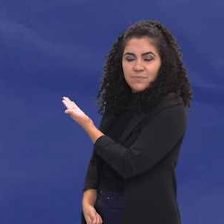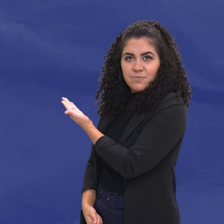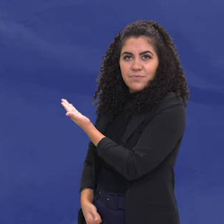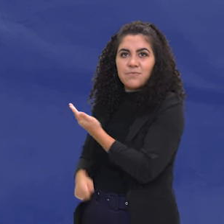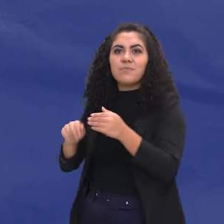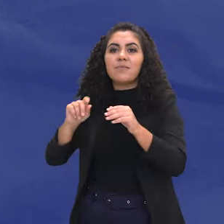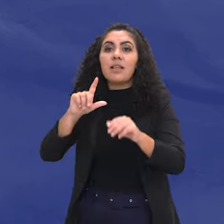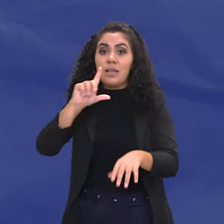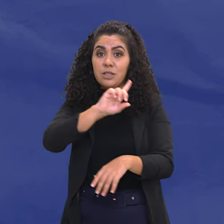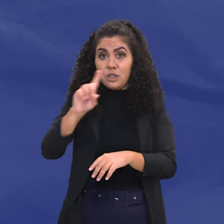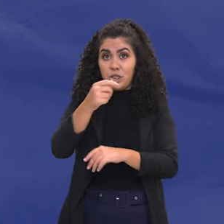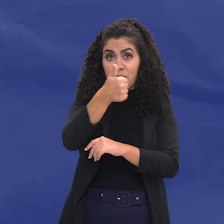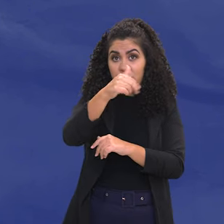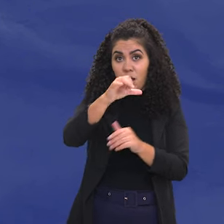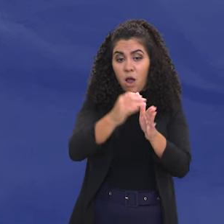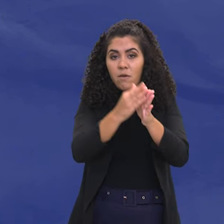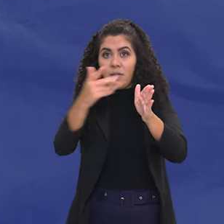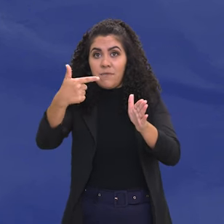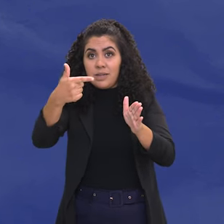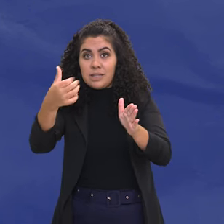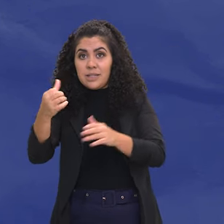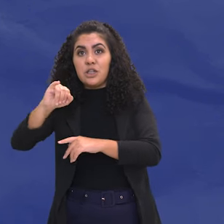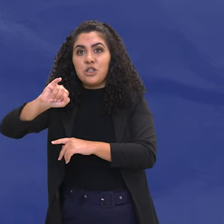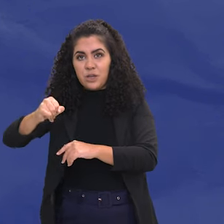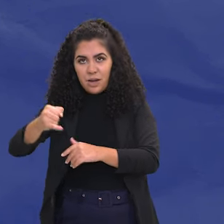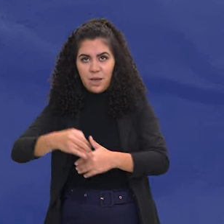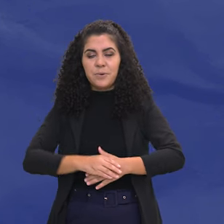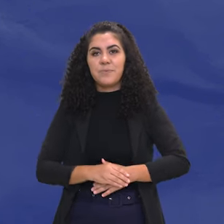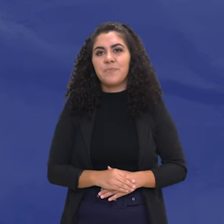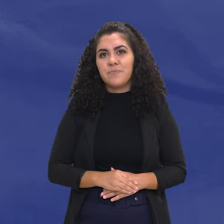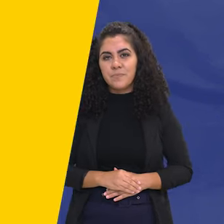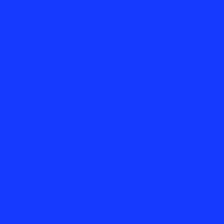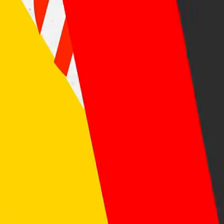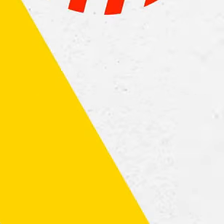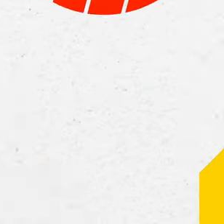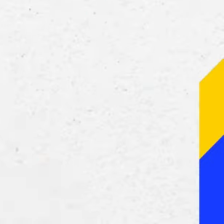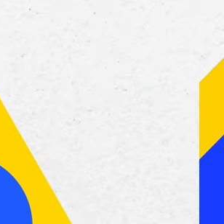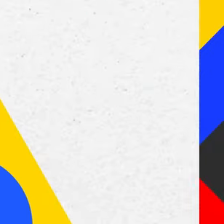concurso nacional, de 19 a 26 de janeiro.